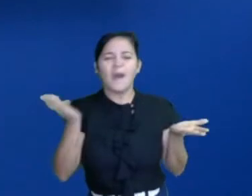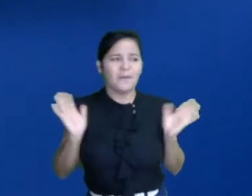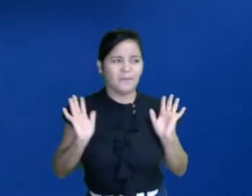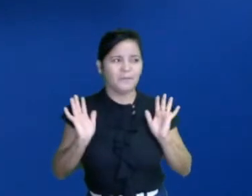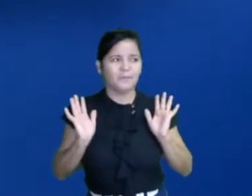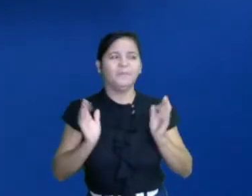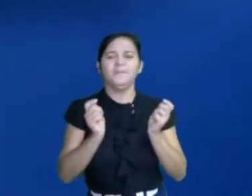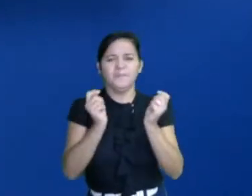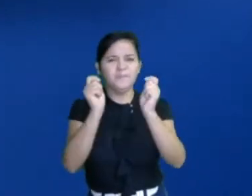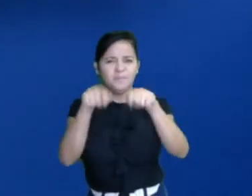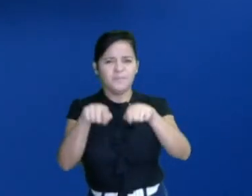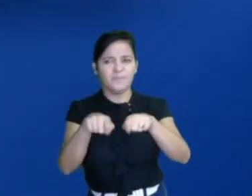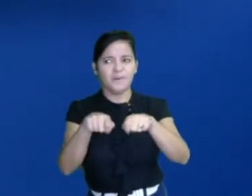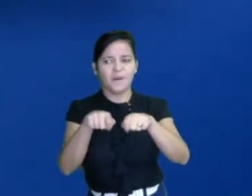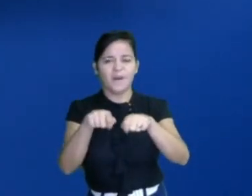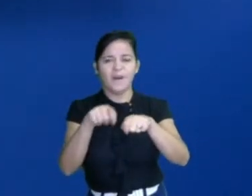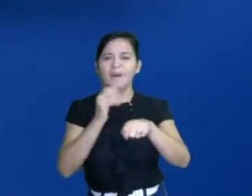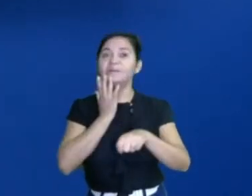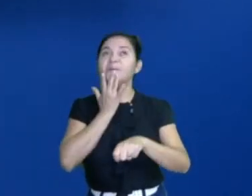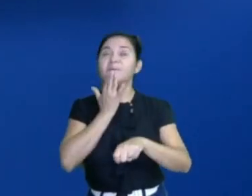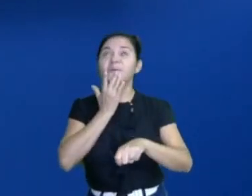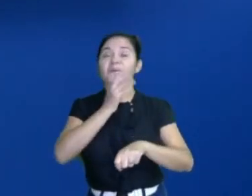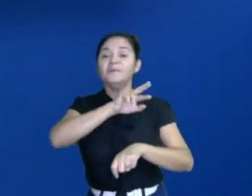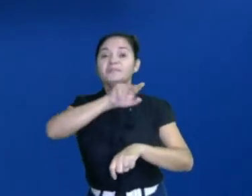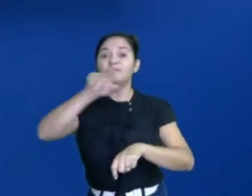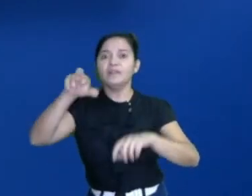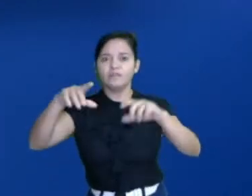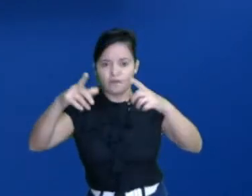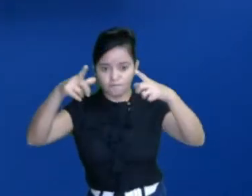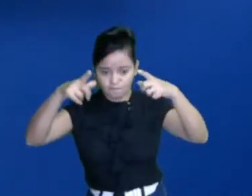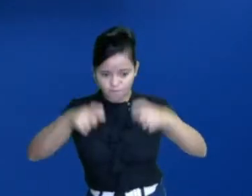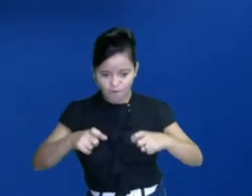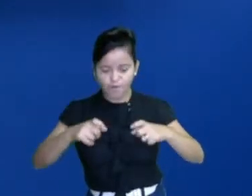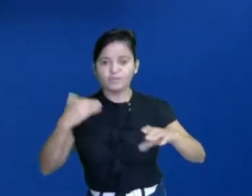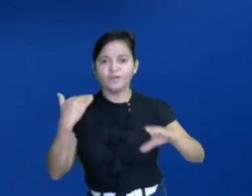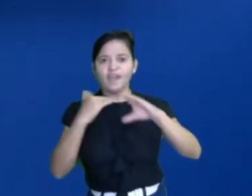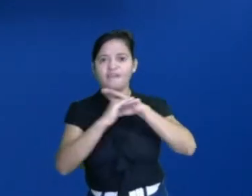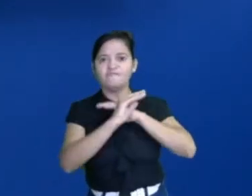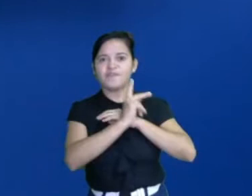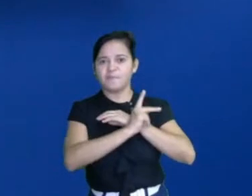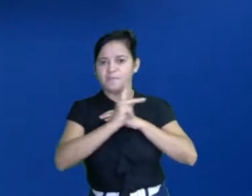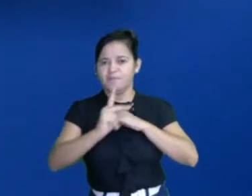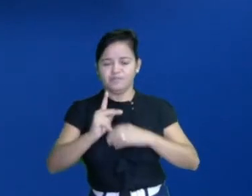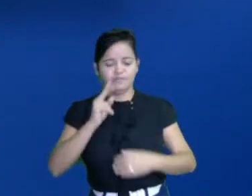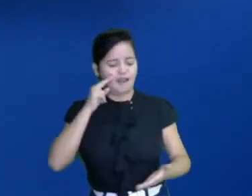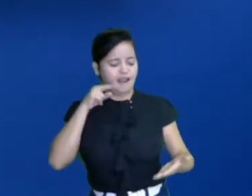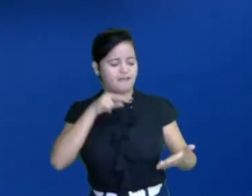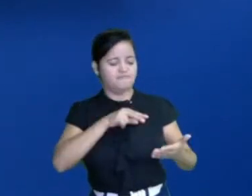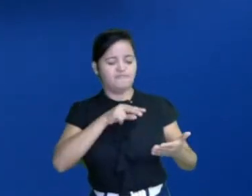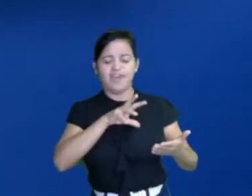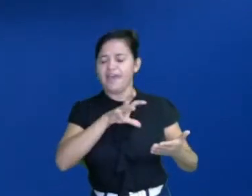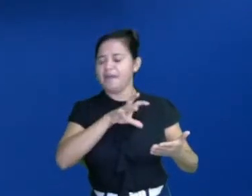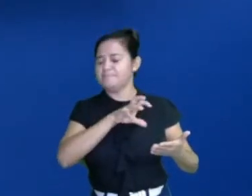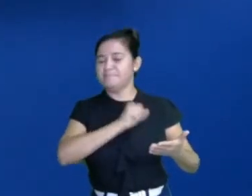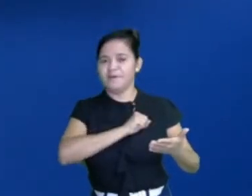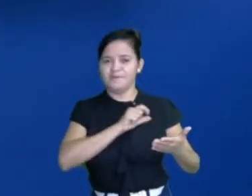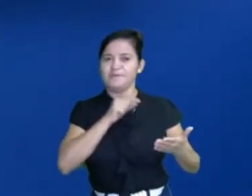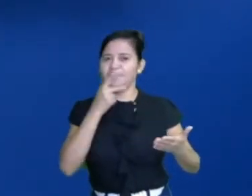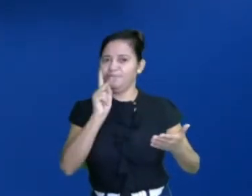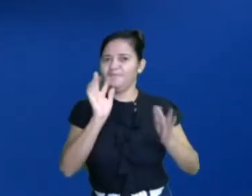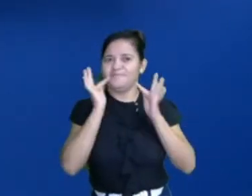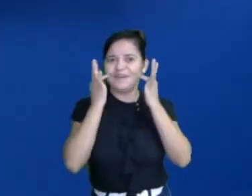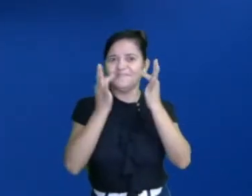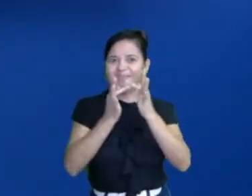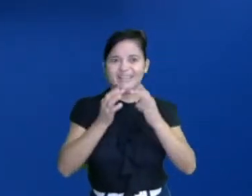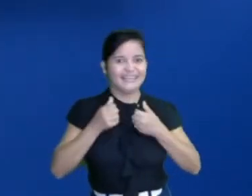aí. Deixa bem colorido. Tira uma foto e manda pra tua professora. Ela vai amar ver o seu lindo desenho da família.